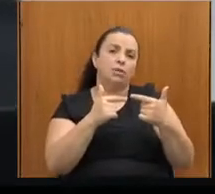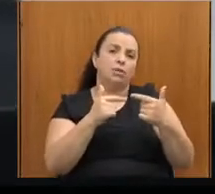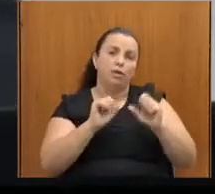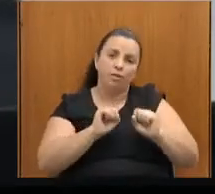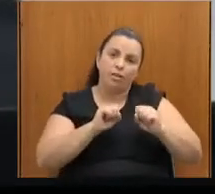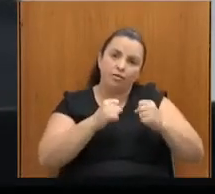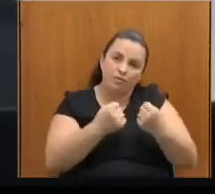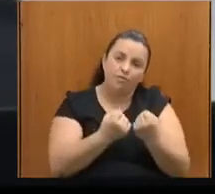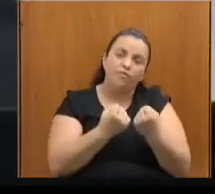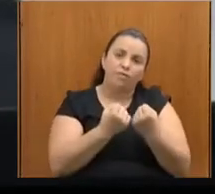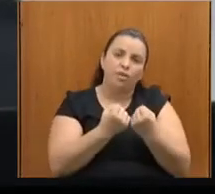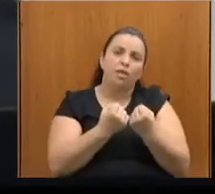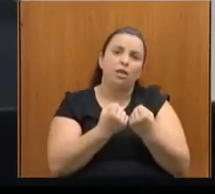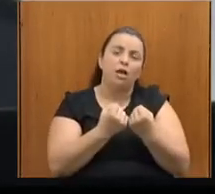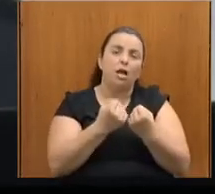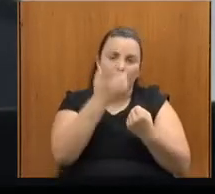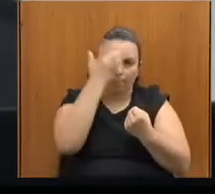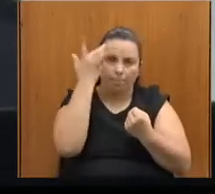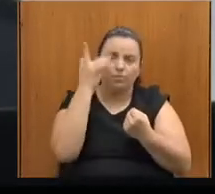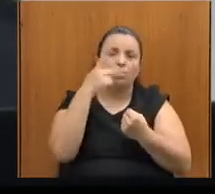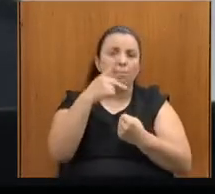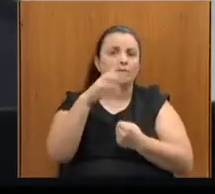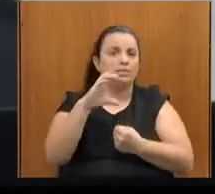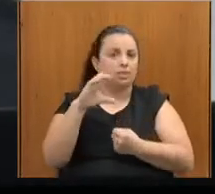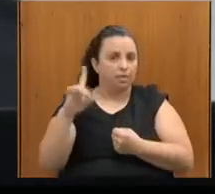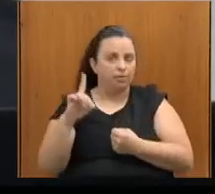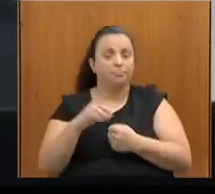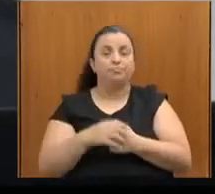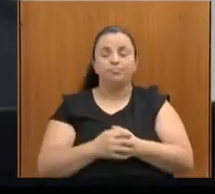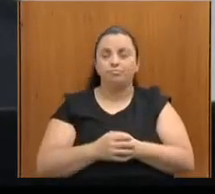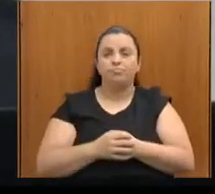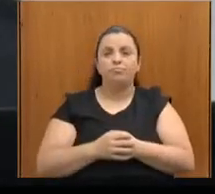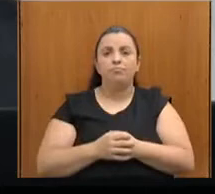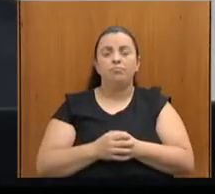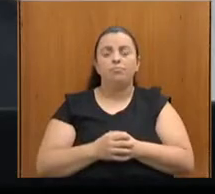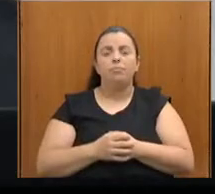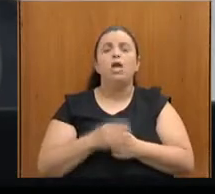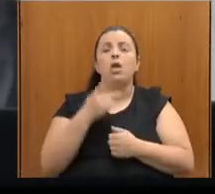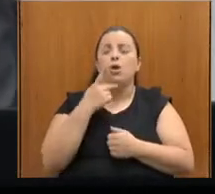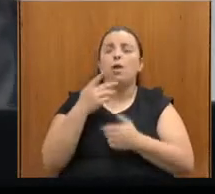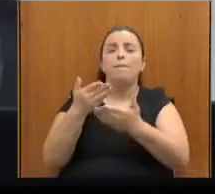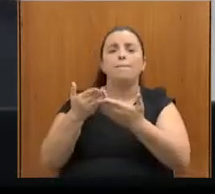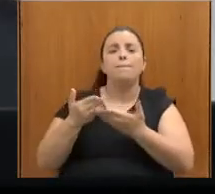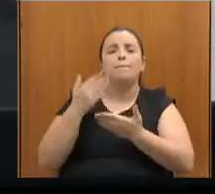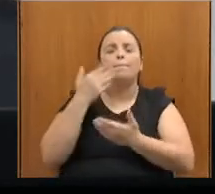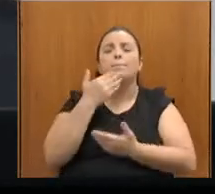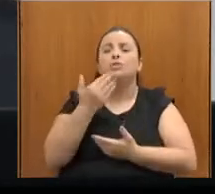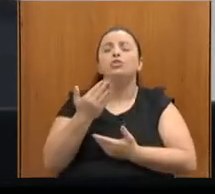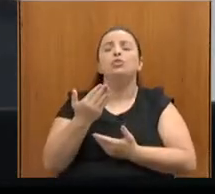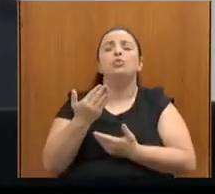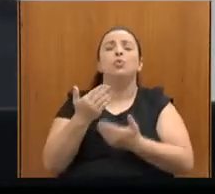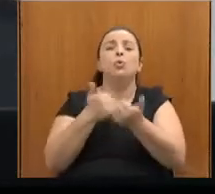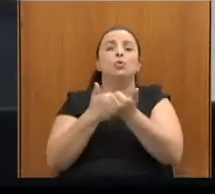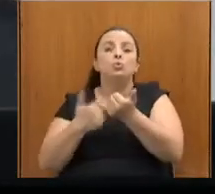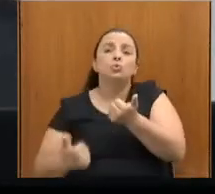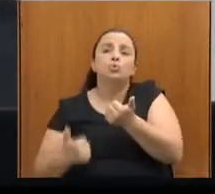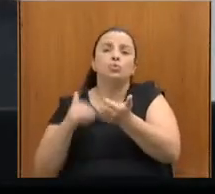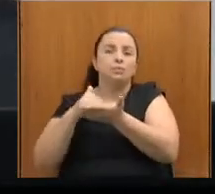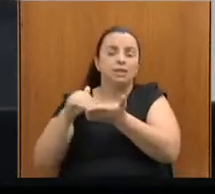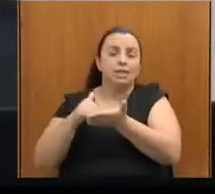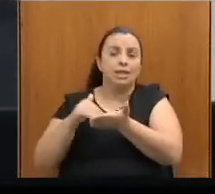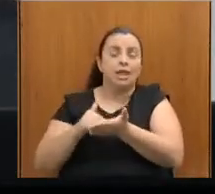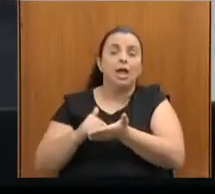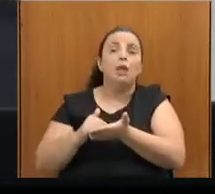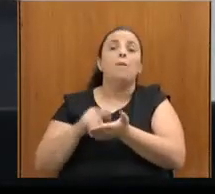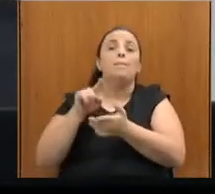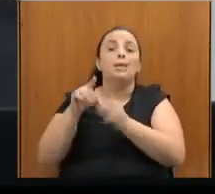aqui no primeiro momento a fala para o nosso subsecretário, mas quero agradecê-lo, permitiu o nosso subsecretário que eu